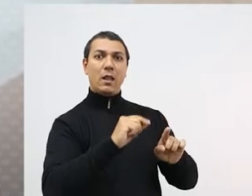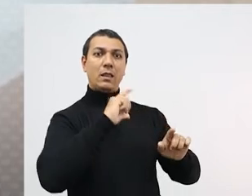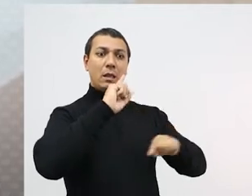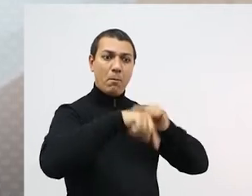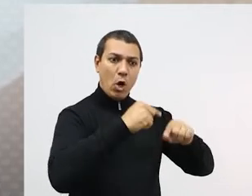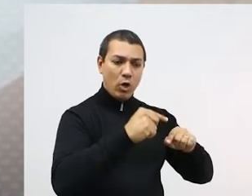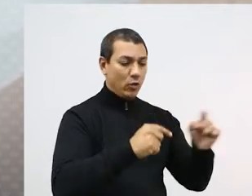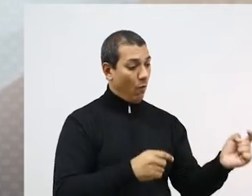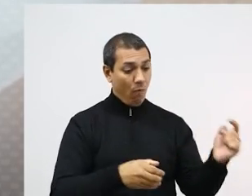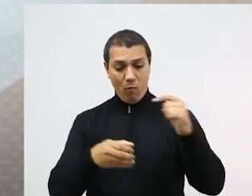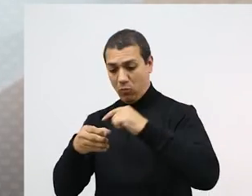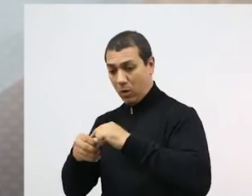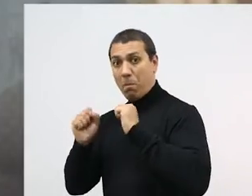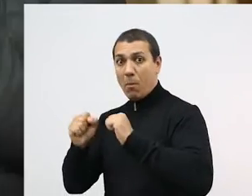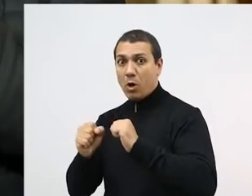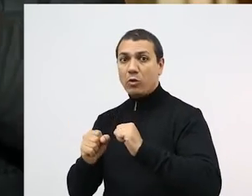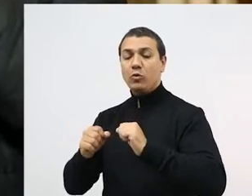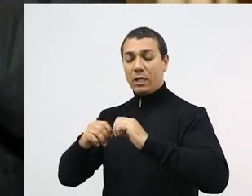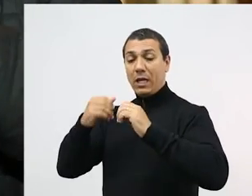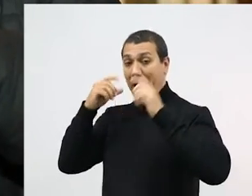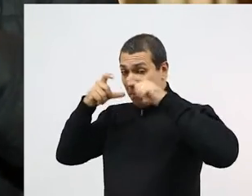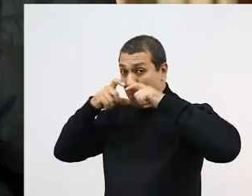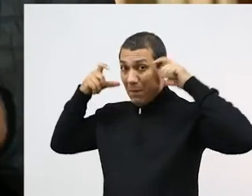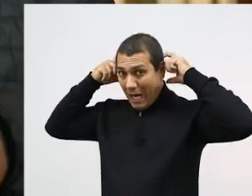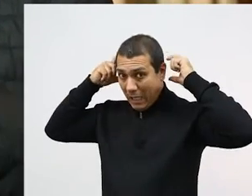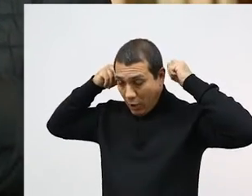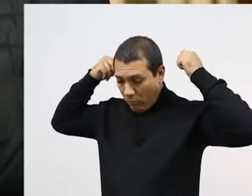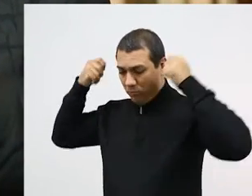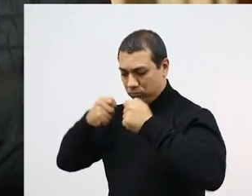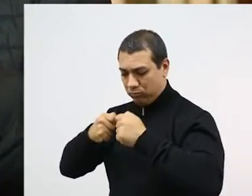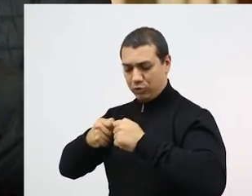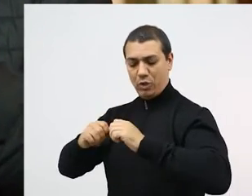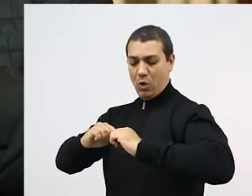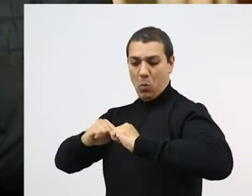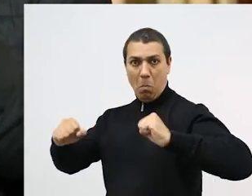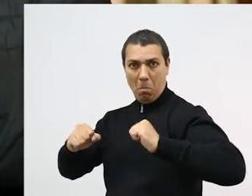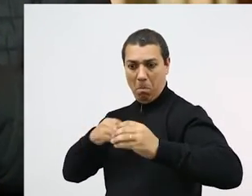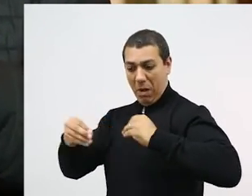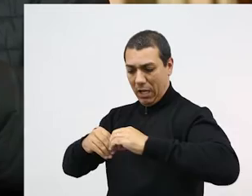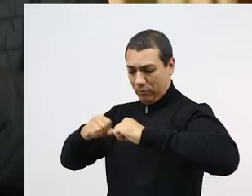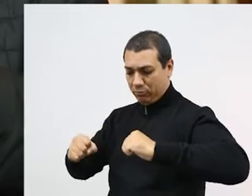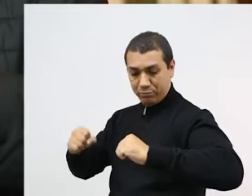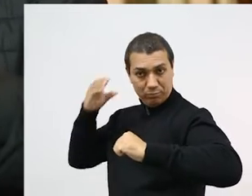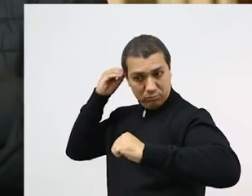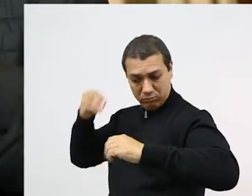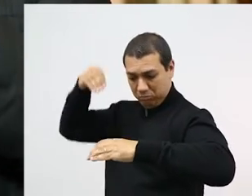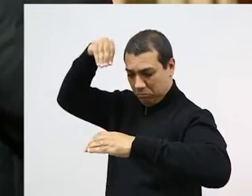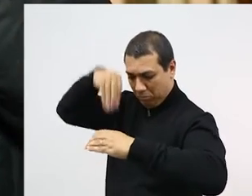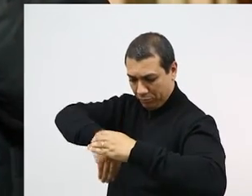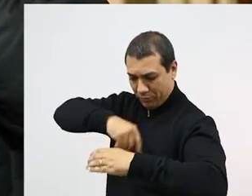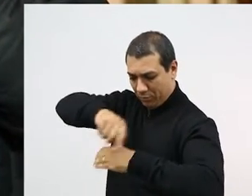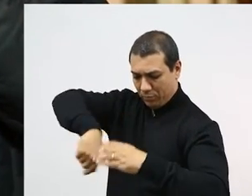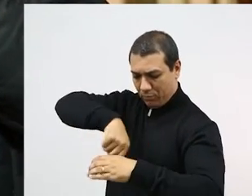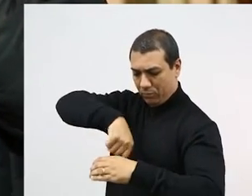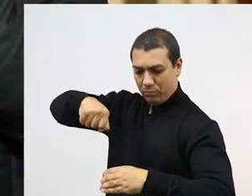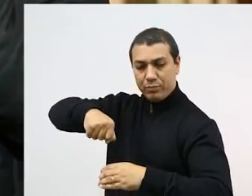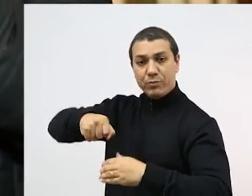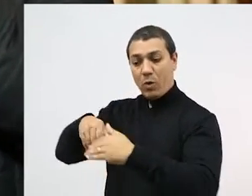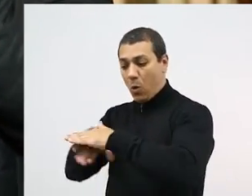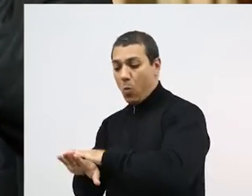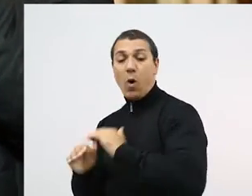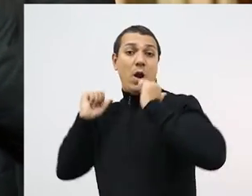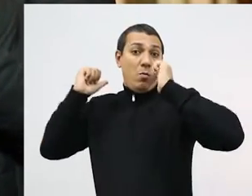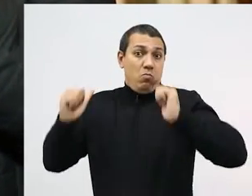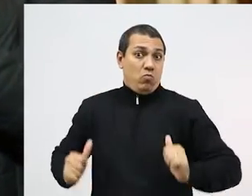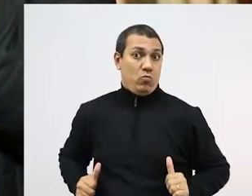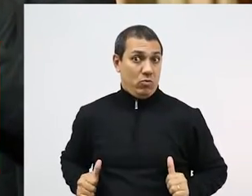Se eu me desloquei até o meu local de trabalho ou o meu domicílio, eu depois, então, posso fazer a retirada da máscara. A retirada da máscara